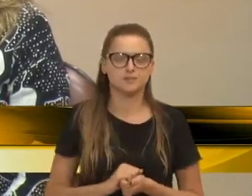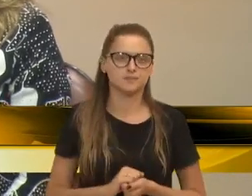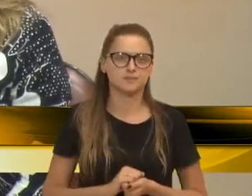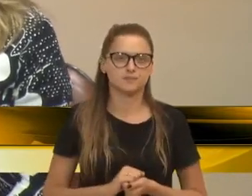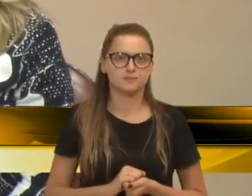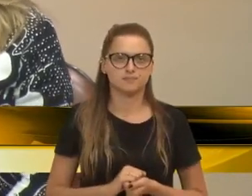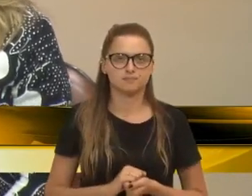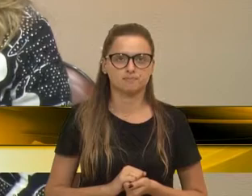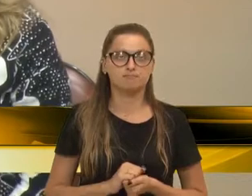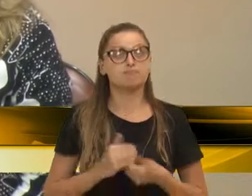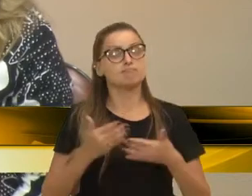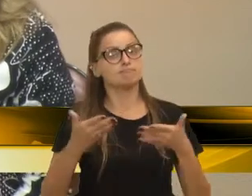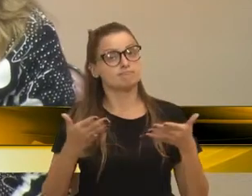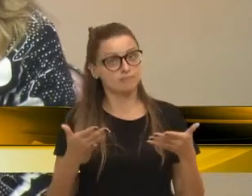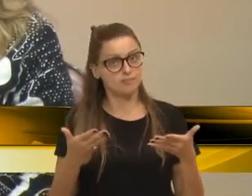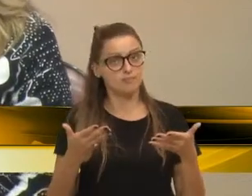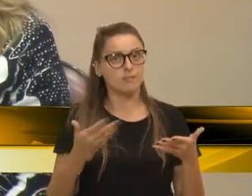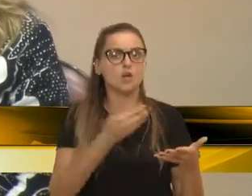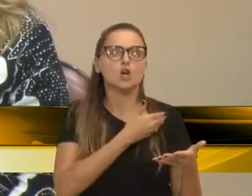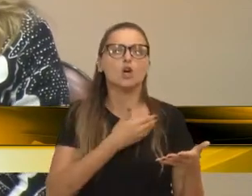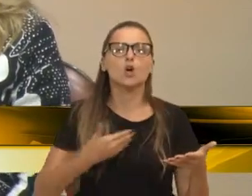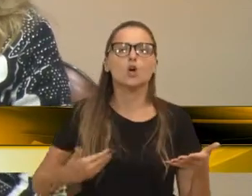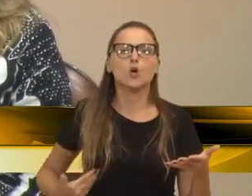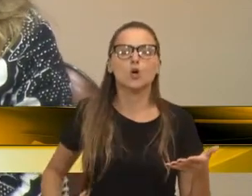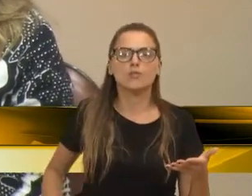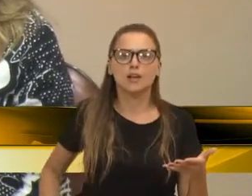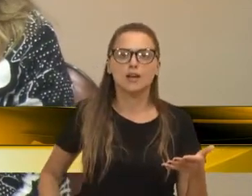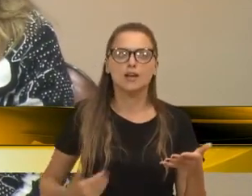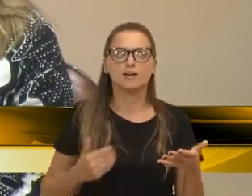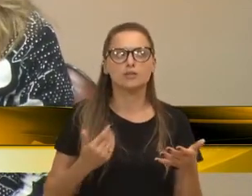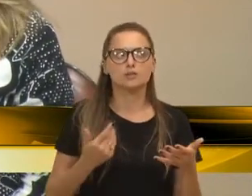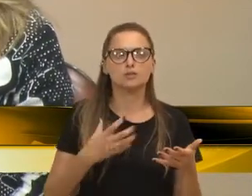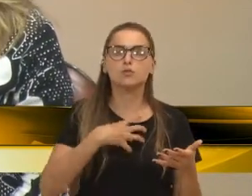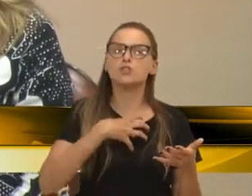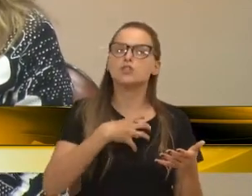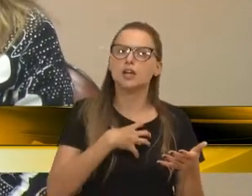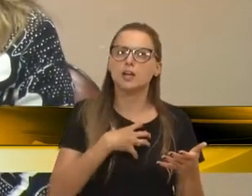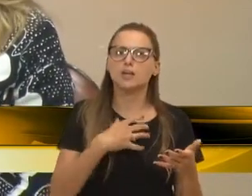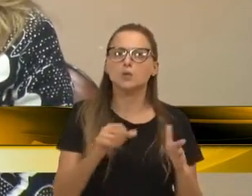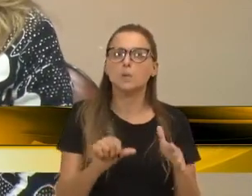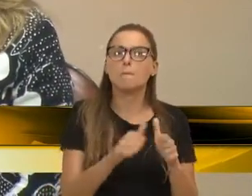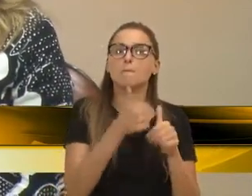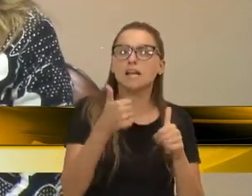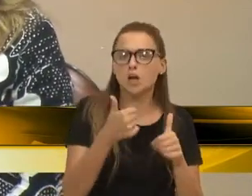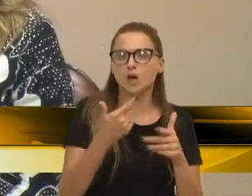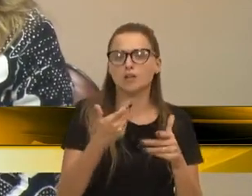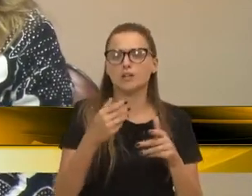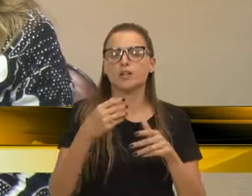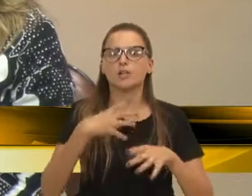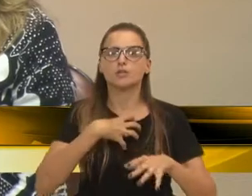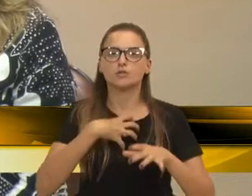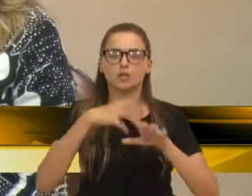Pelo menos, governar da forma como deveria ser, com transparência,